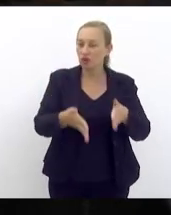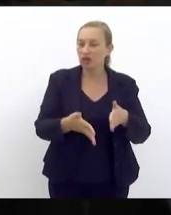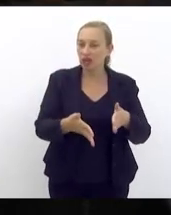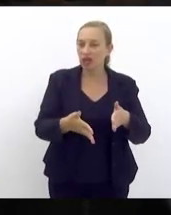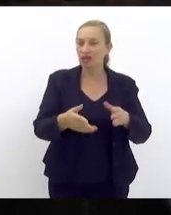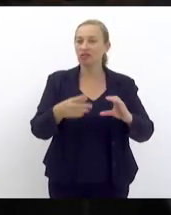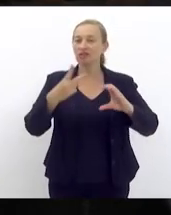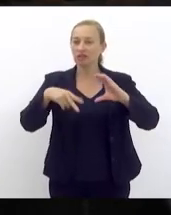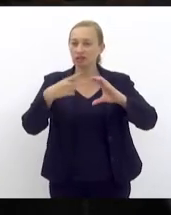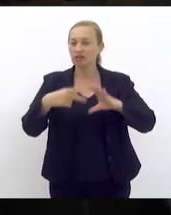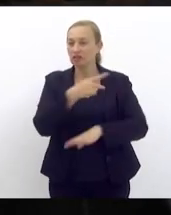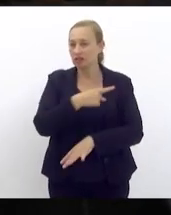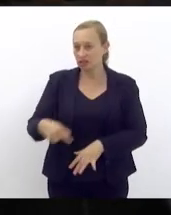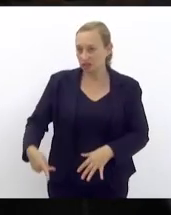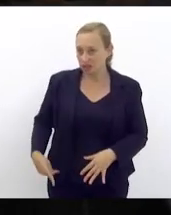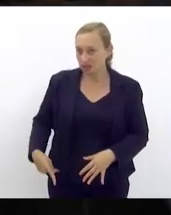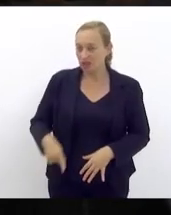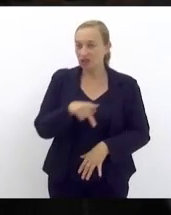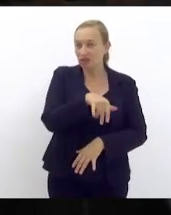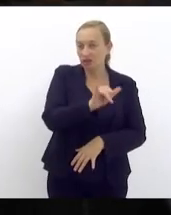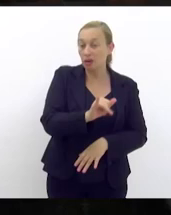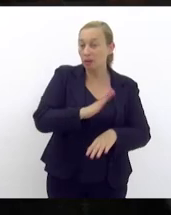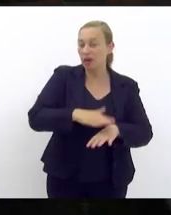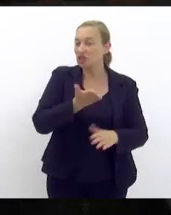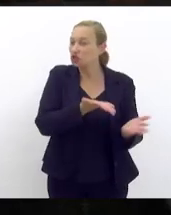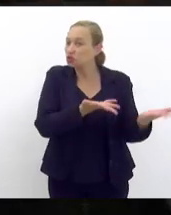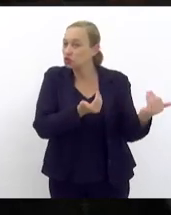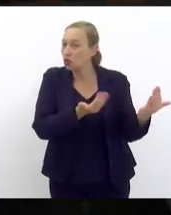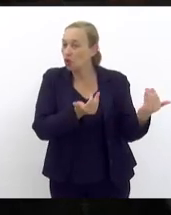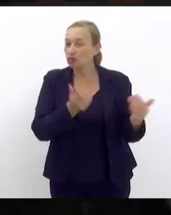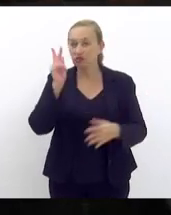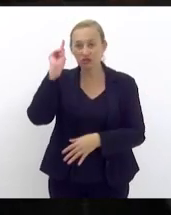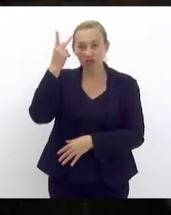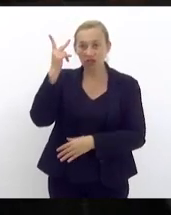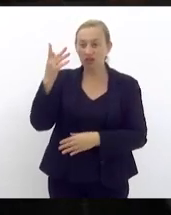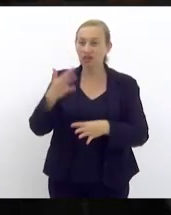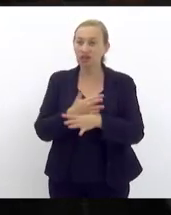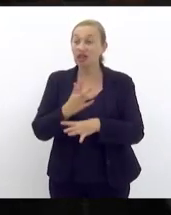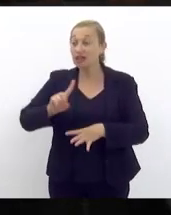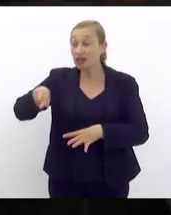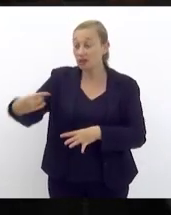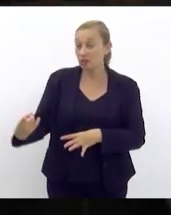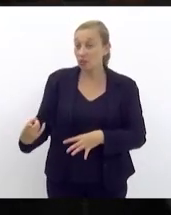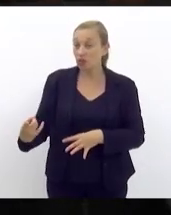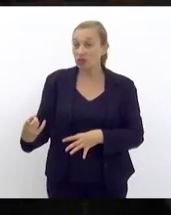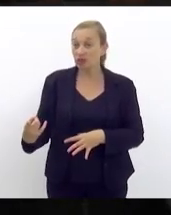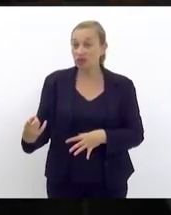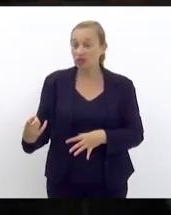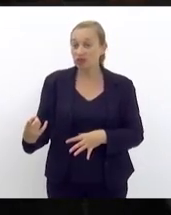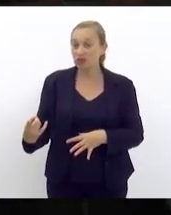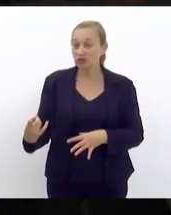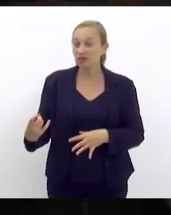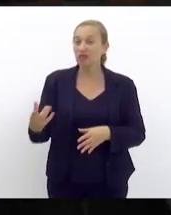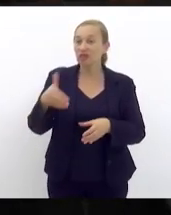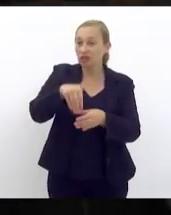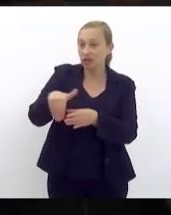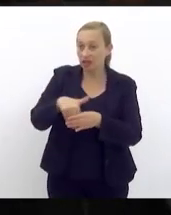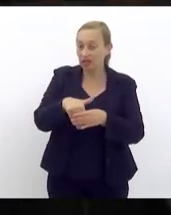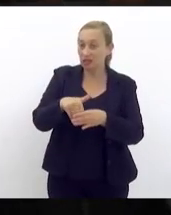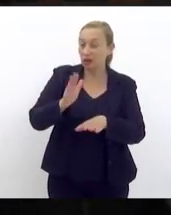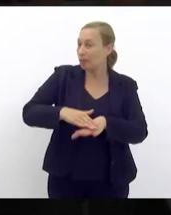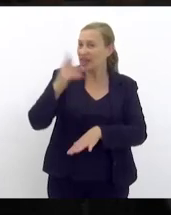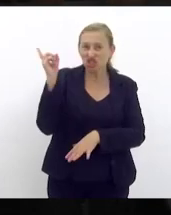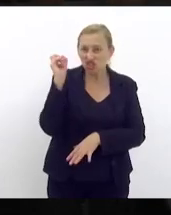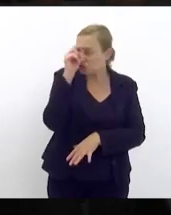presidente da Câmara de Nova Iguaçu o presidente mais novo da história da cidade e logo em seguida como presidente fui para a reeleição que é mais